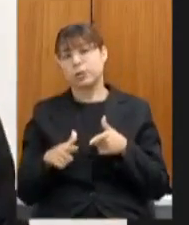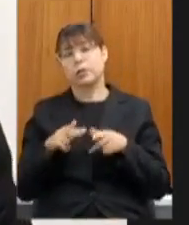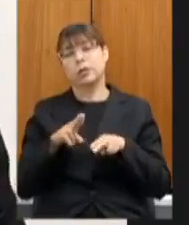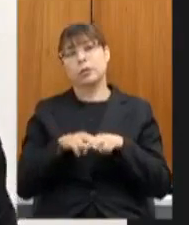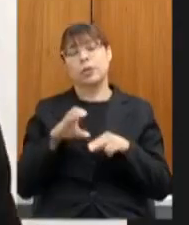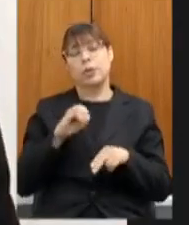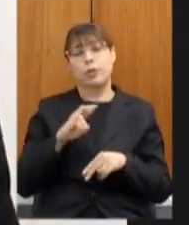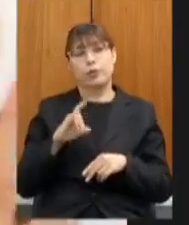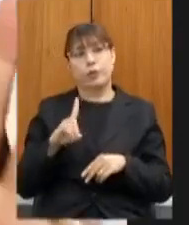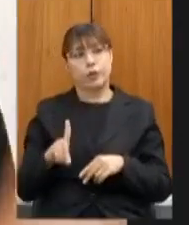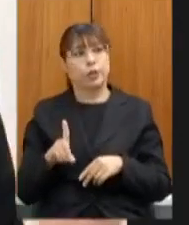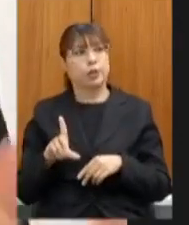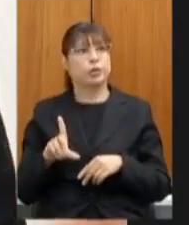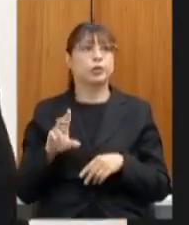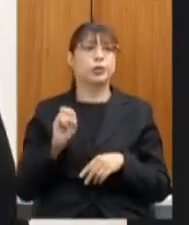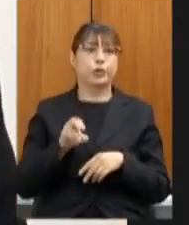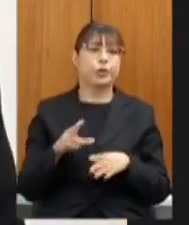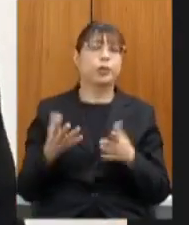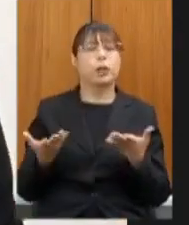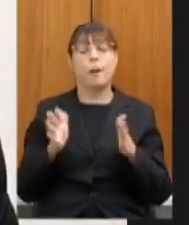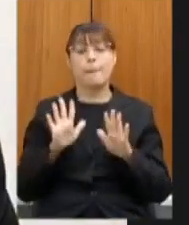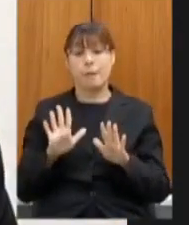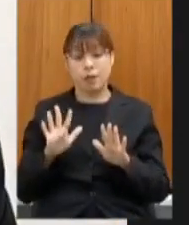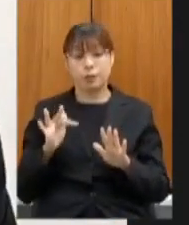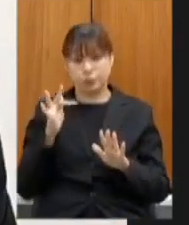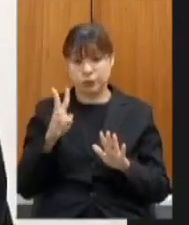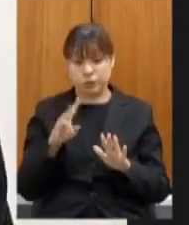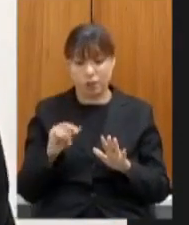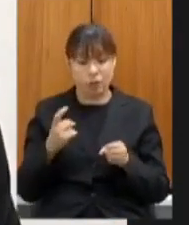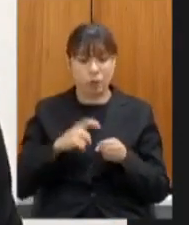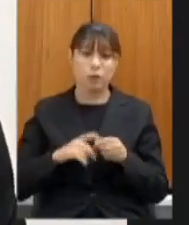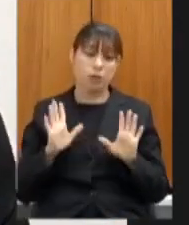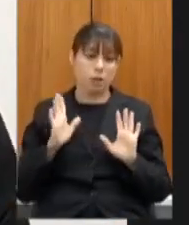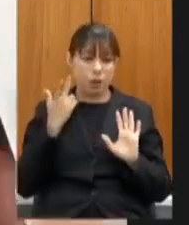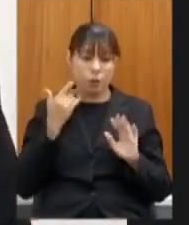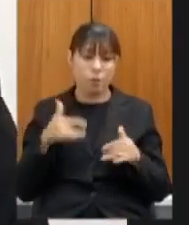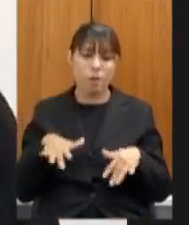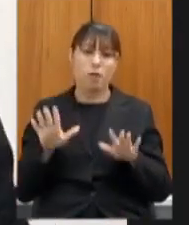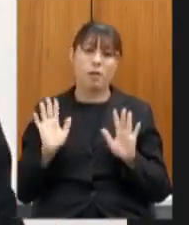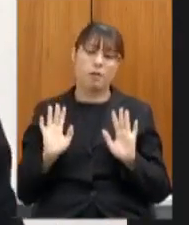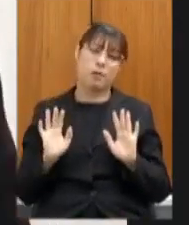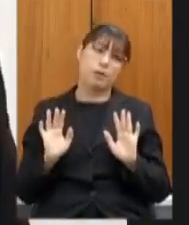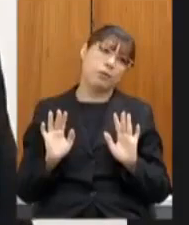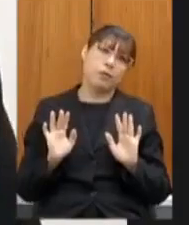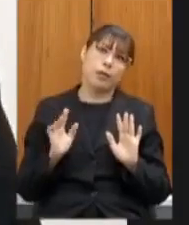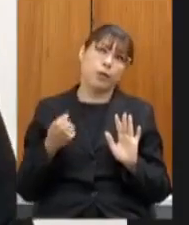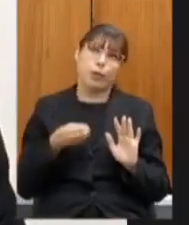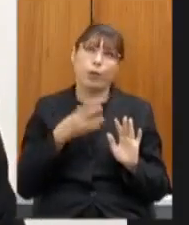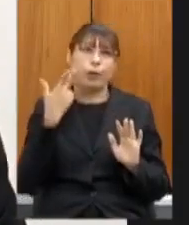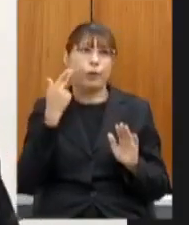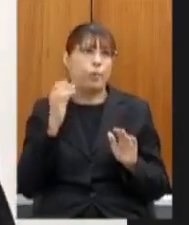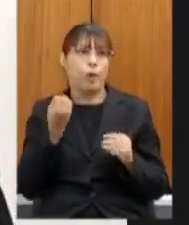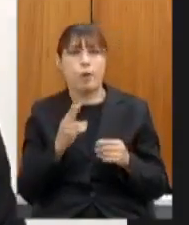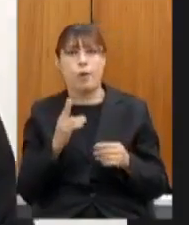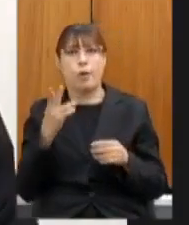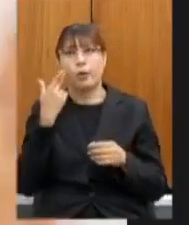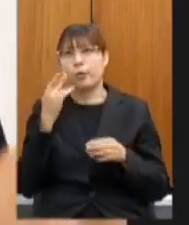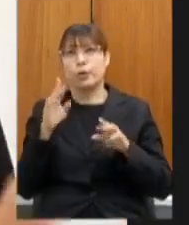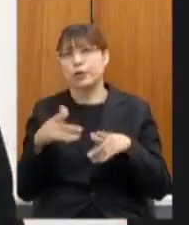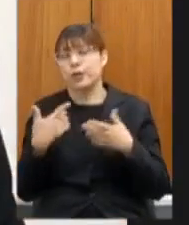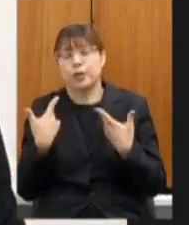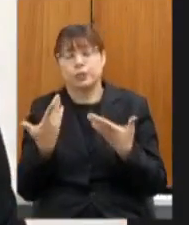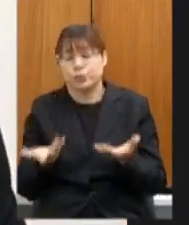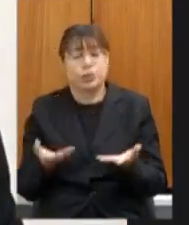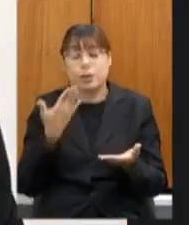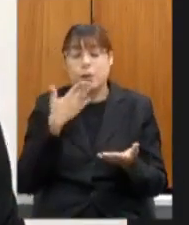de vírus mas sendo mais tarde as coisas vão voltar ao normal mas que seja um novo normal que seja um normal diferente seja lá